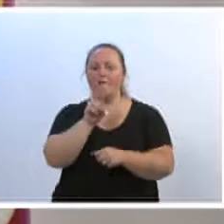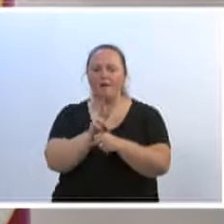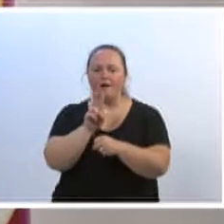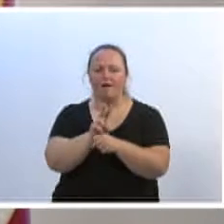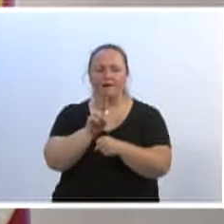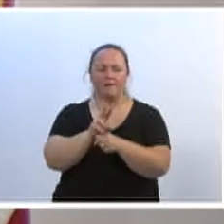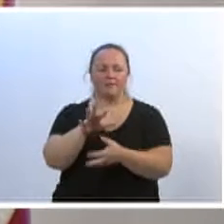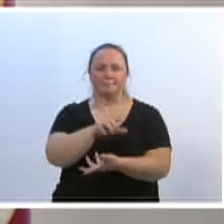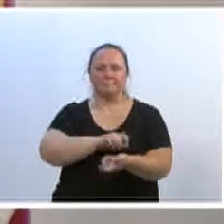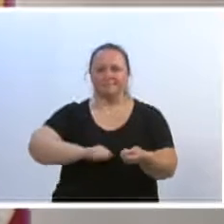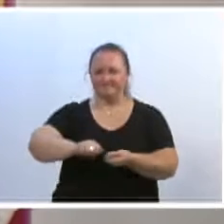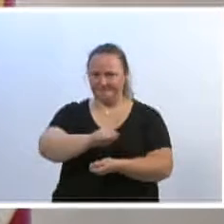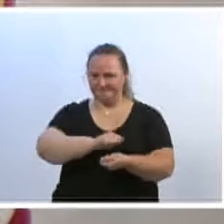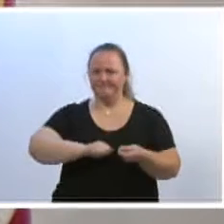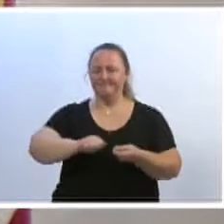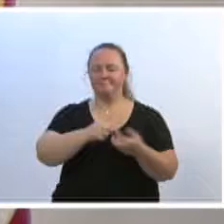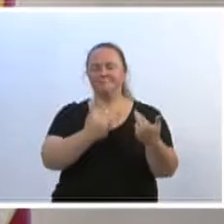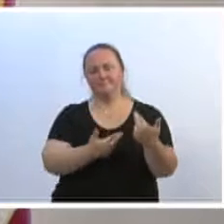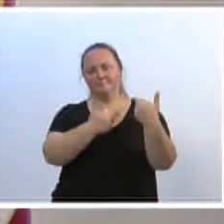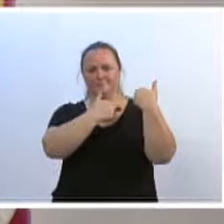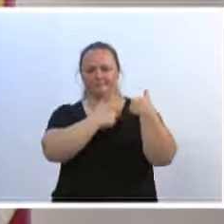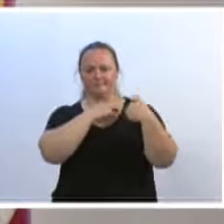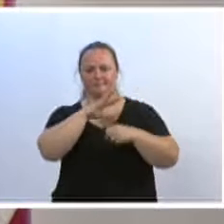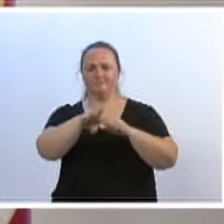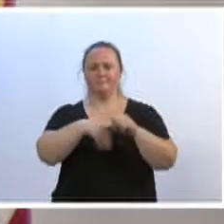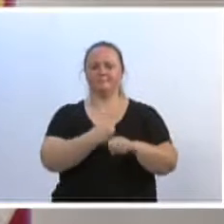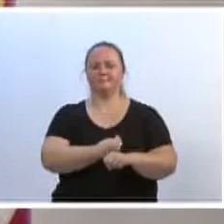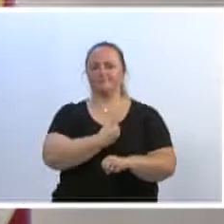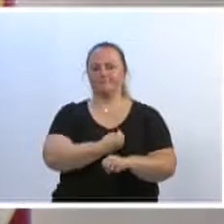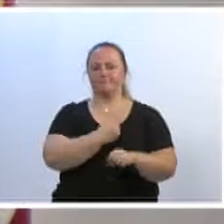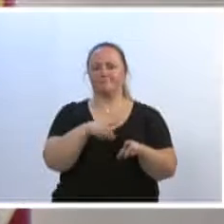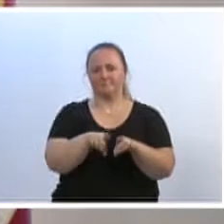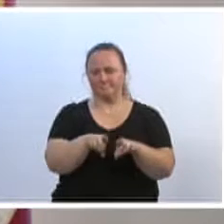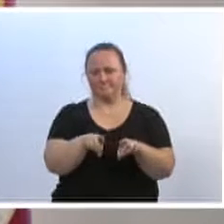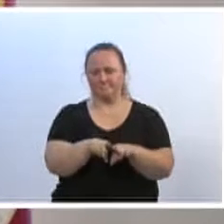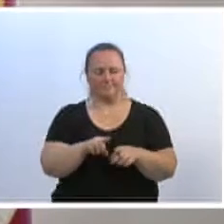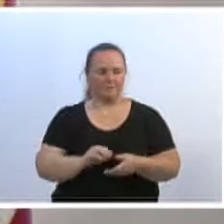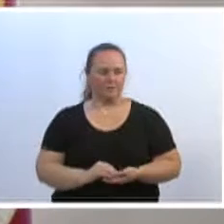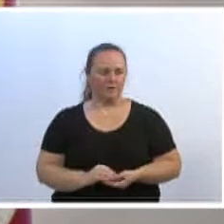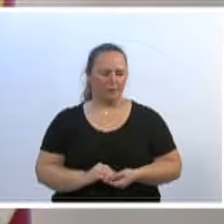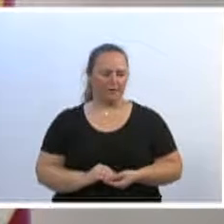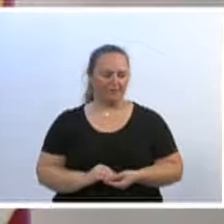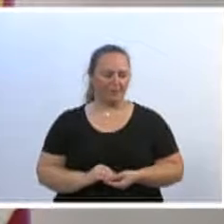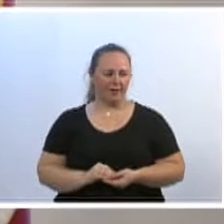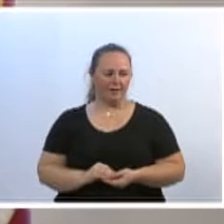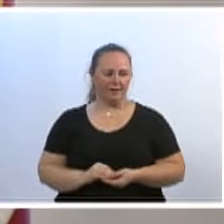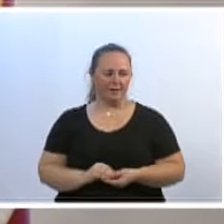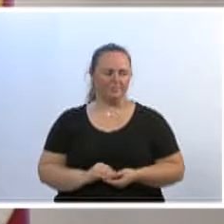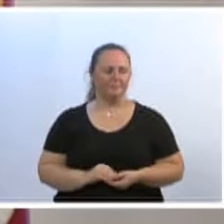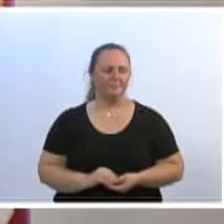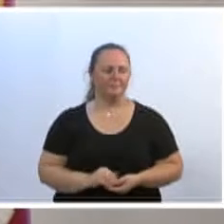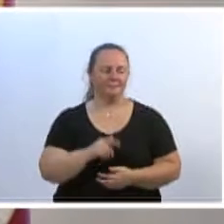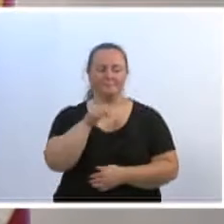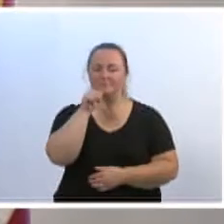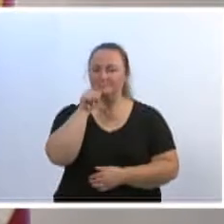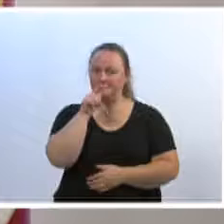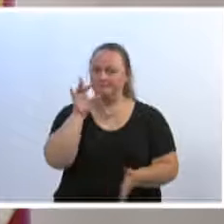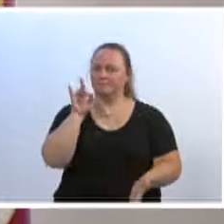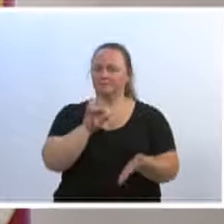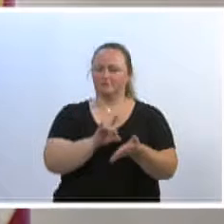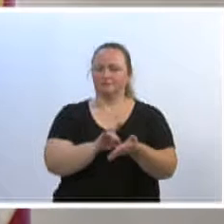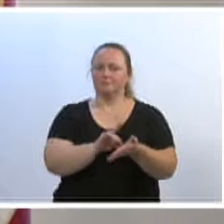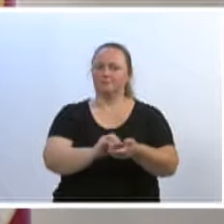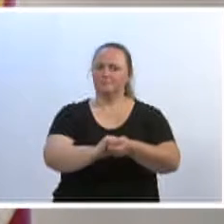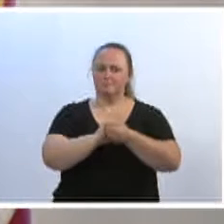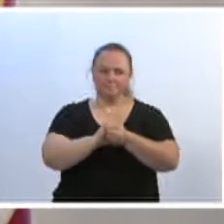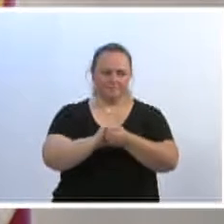de Blumenau, a responsabilidade também com o meio ambiente em relação à água potável. Então, nós queremos parabenizar aqui todas as